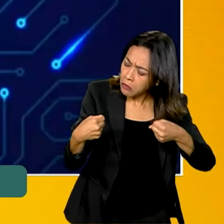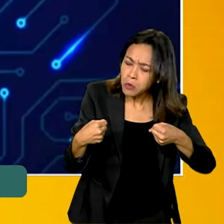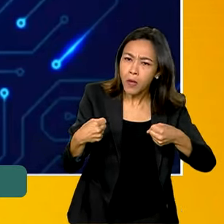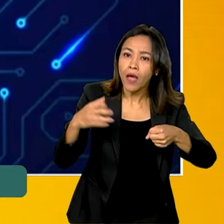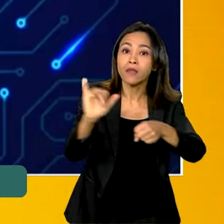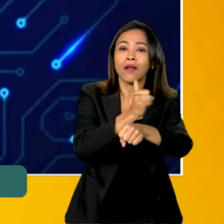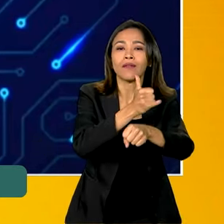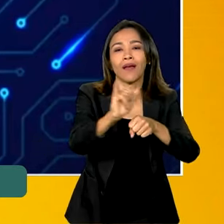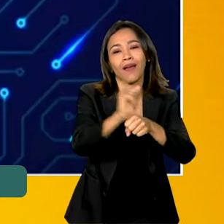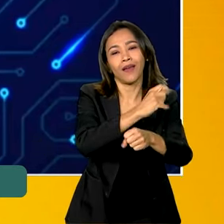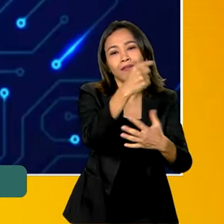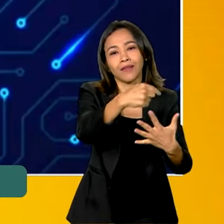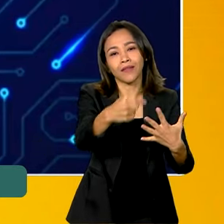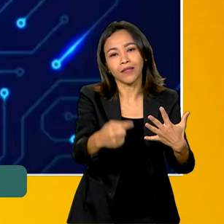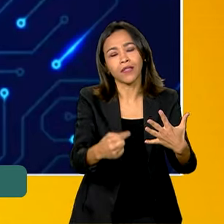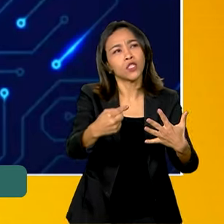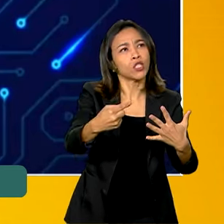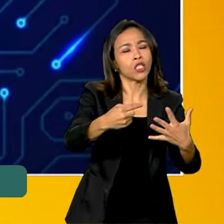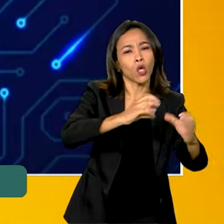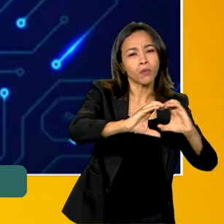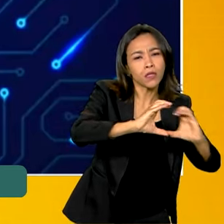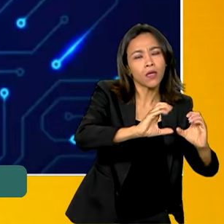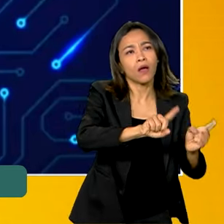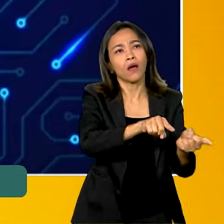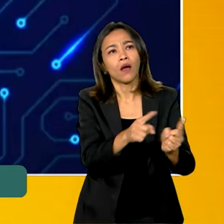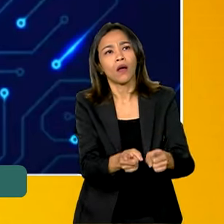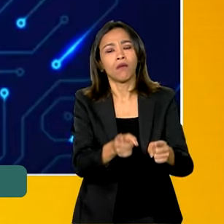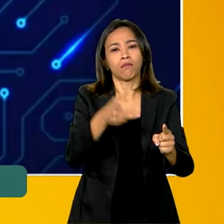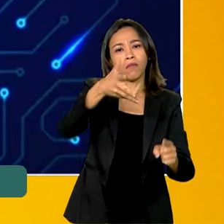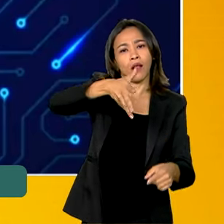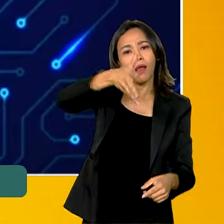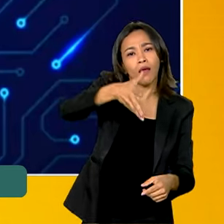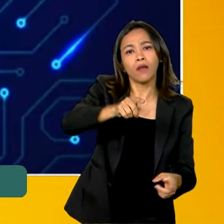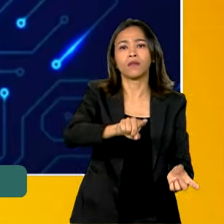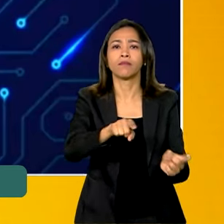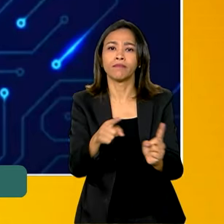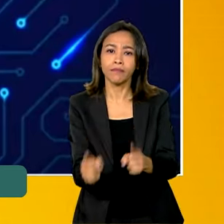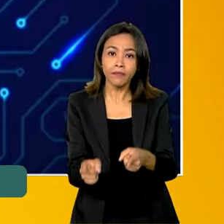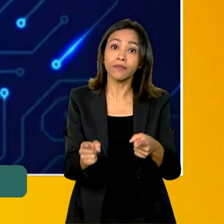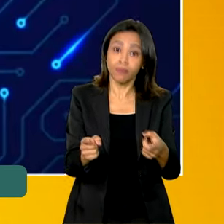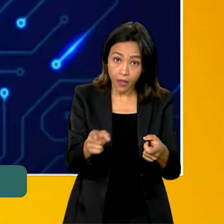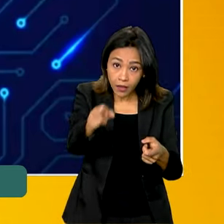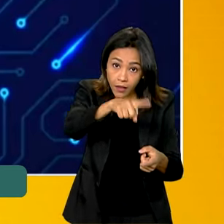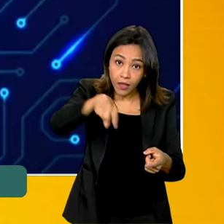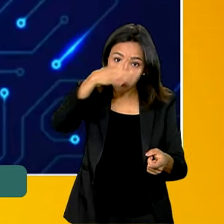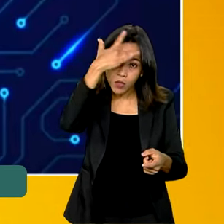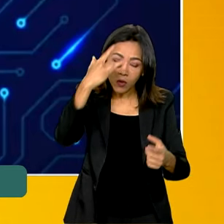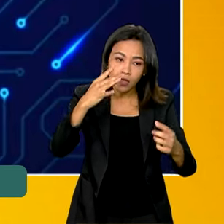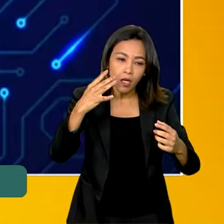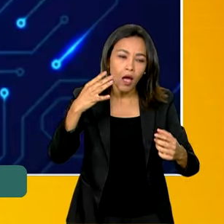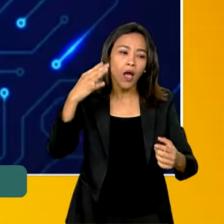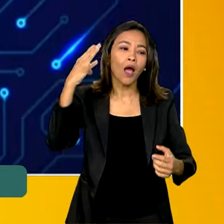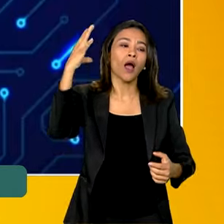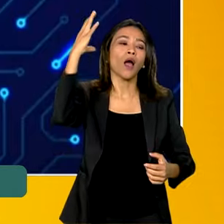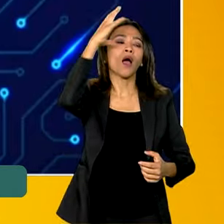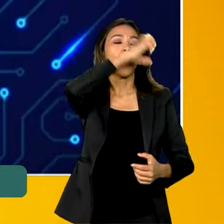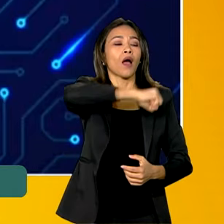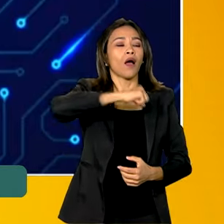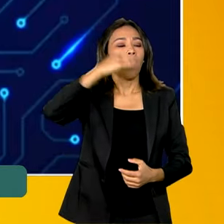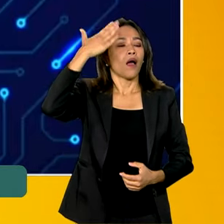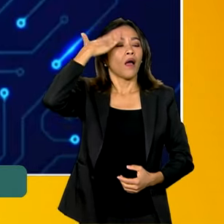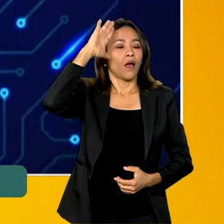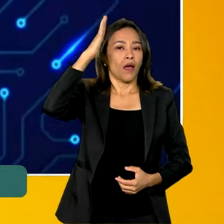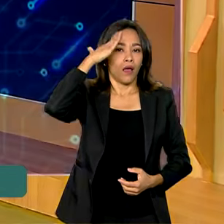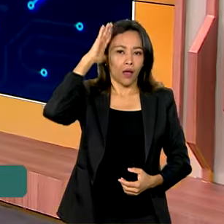comunicação, de palestras, de uma maneira geral, para que as pessoas possam, então, serem orientadas e